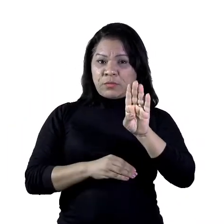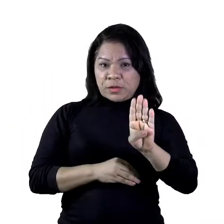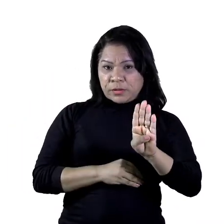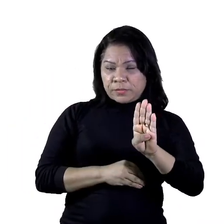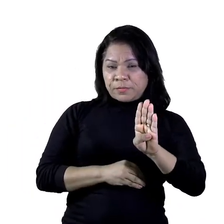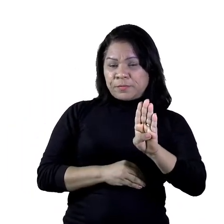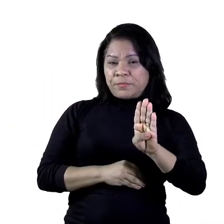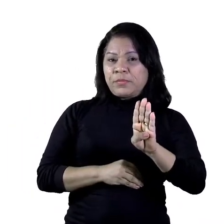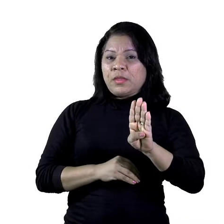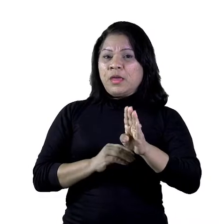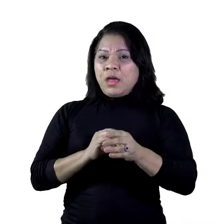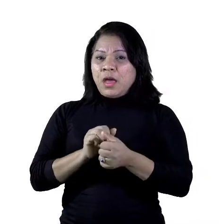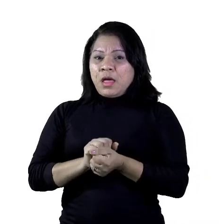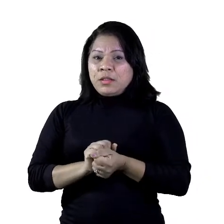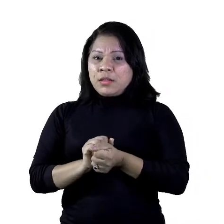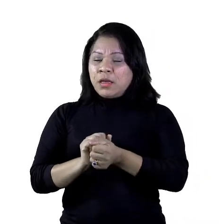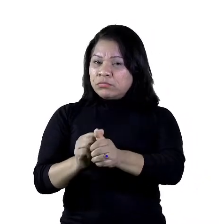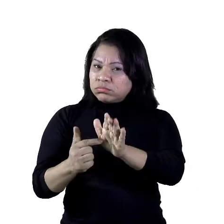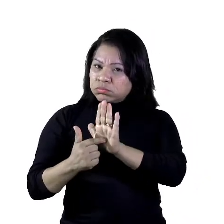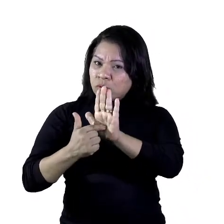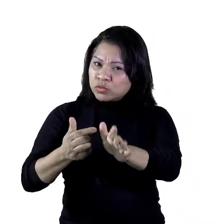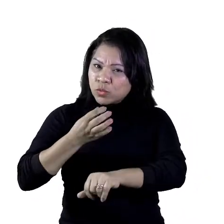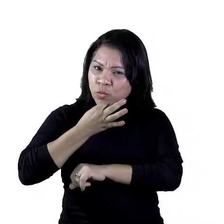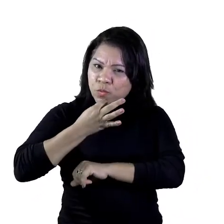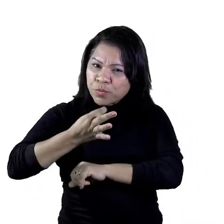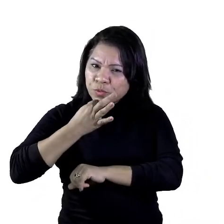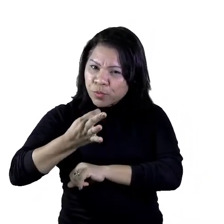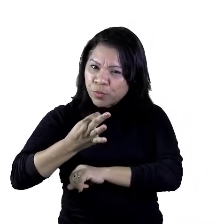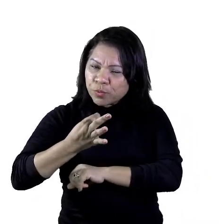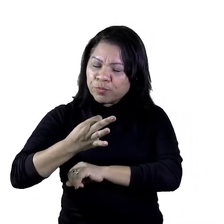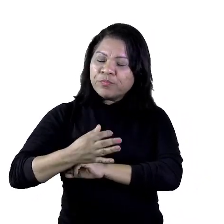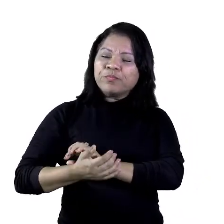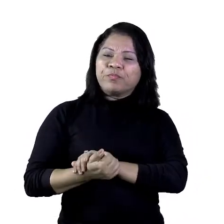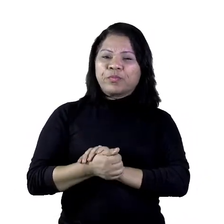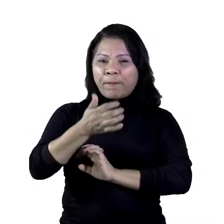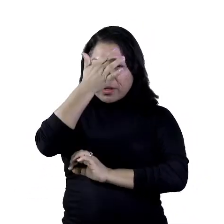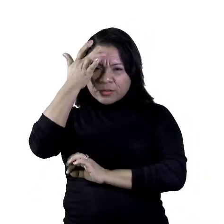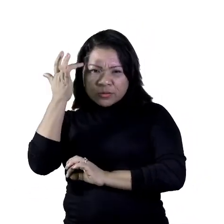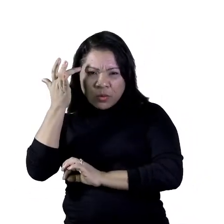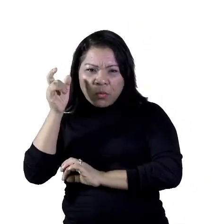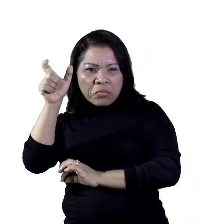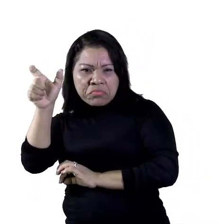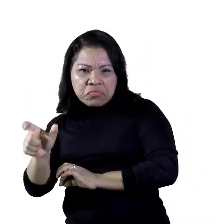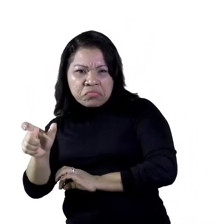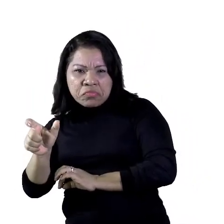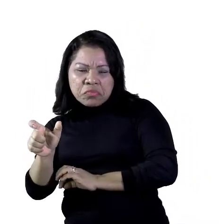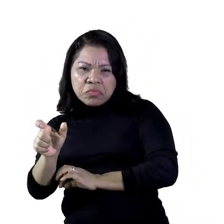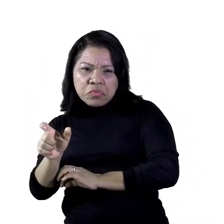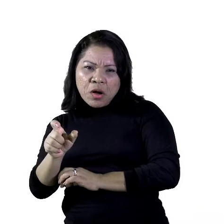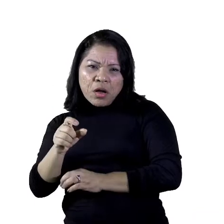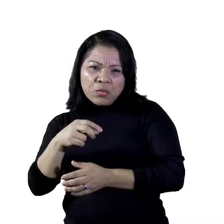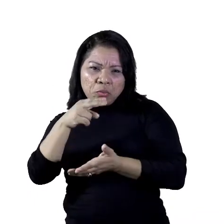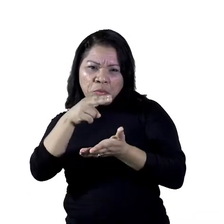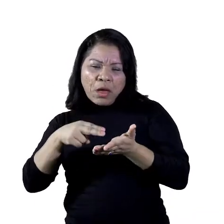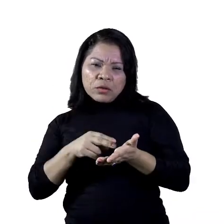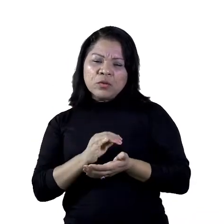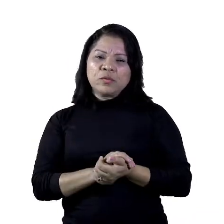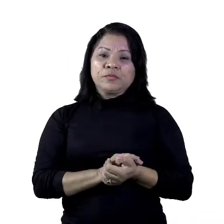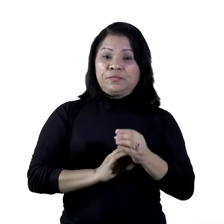expressar uma opinião, a opinião de alguém, ou até mesmo do narrador, C,